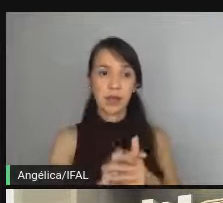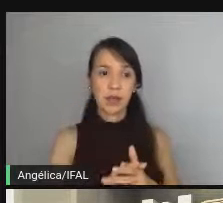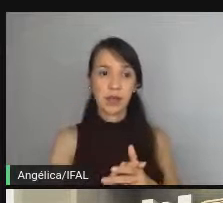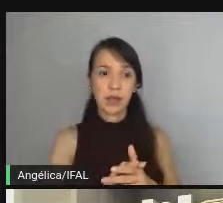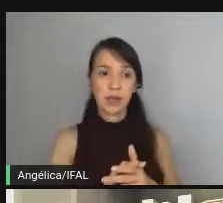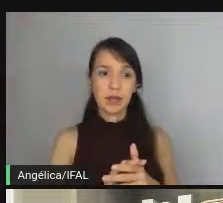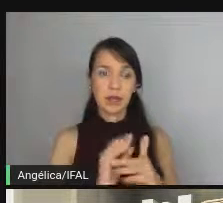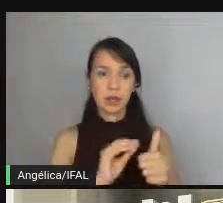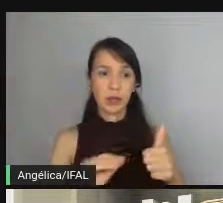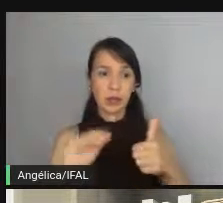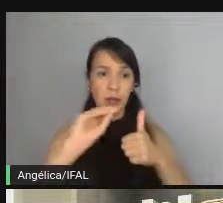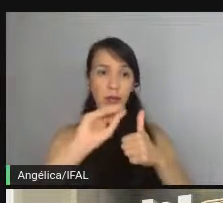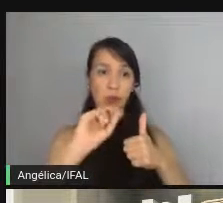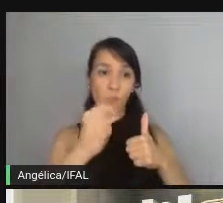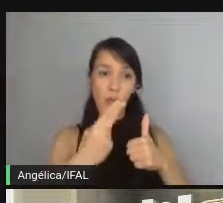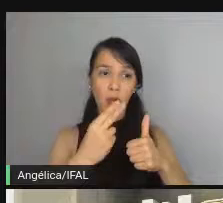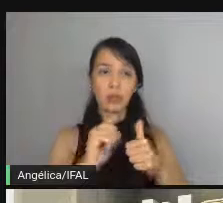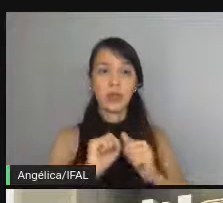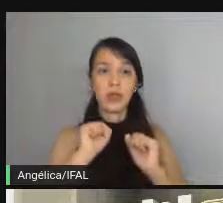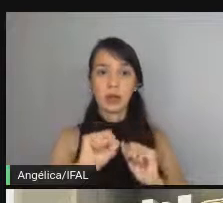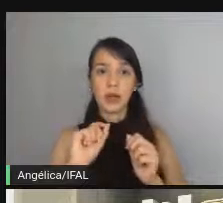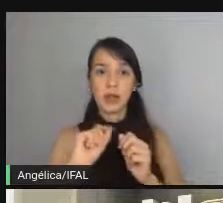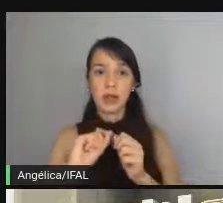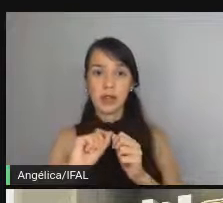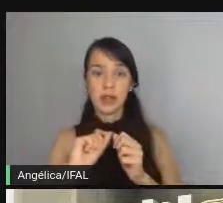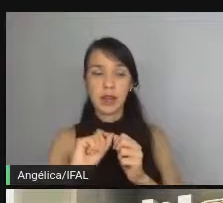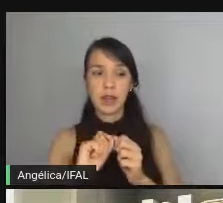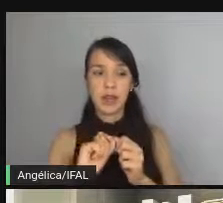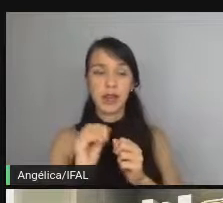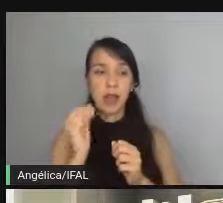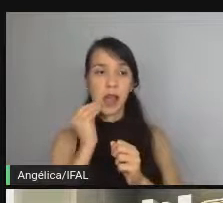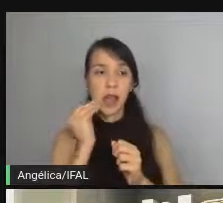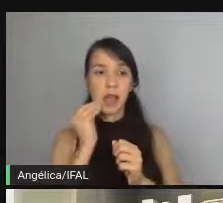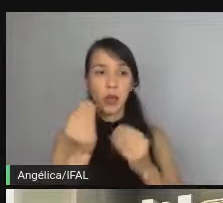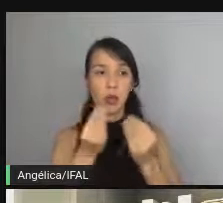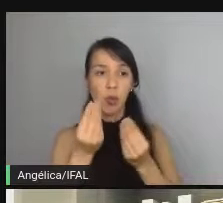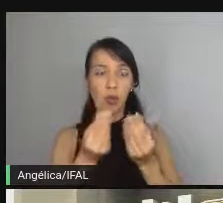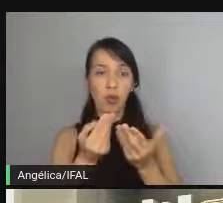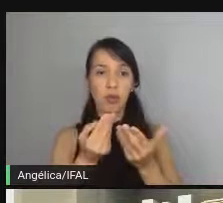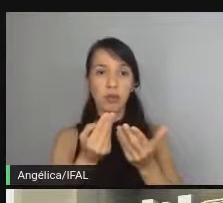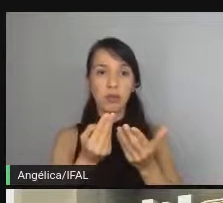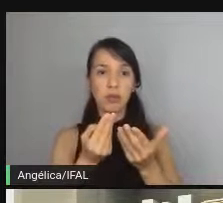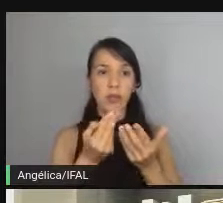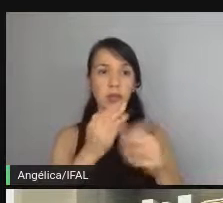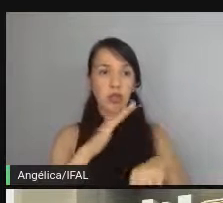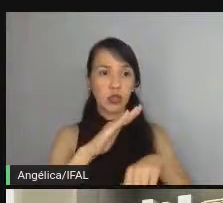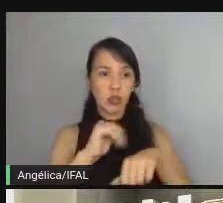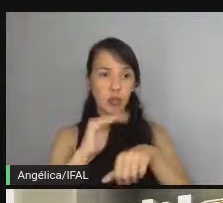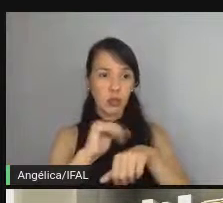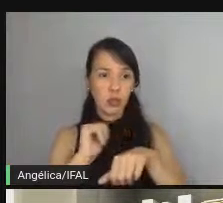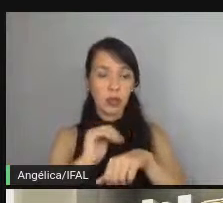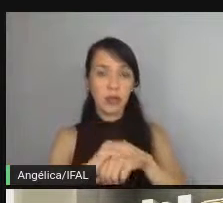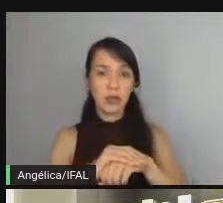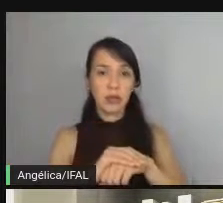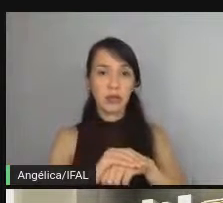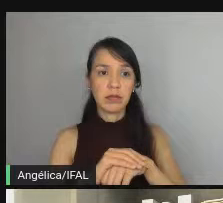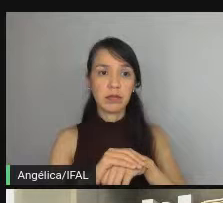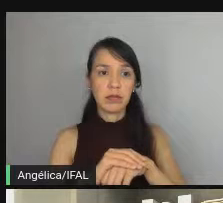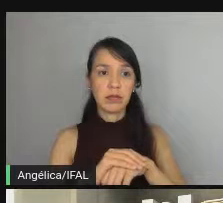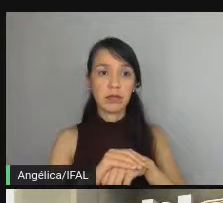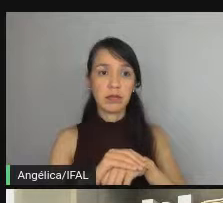subindo o servidor ou a gente pode realizar a checagem do comportamento chamando o handler